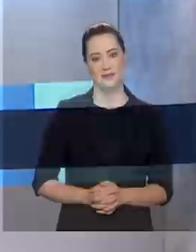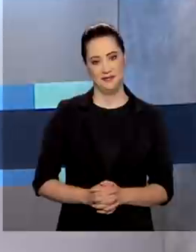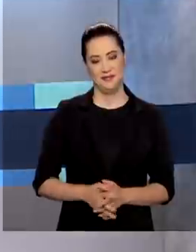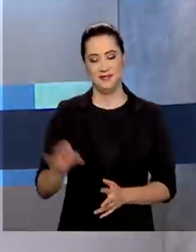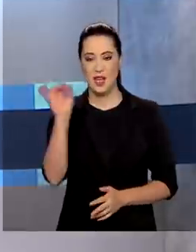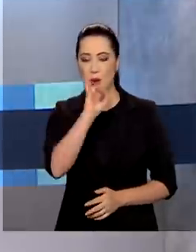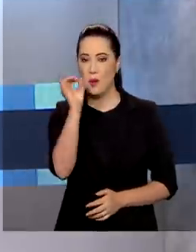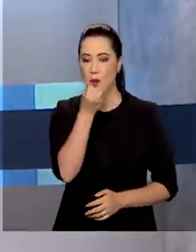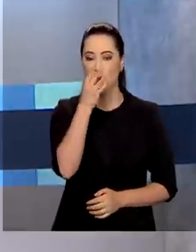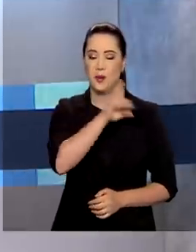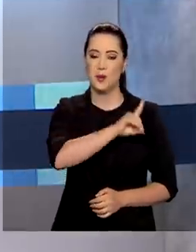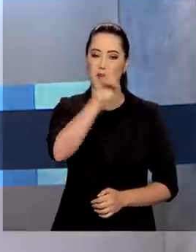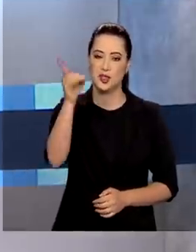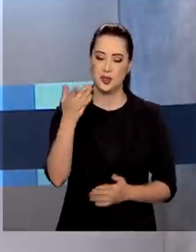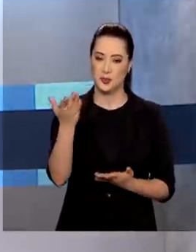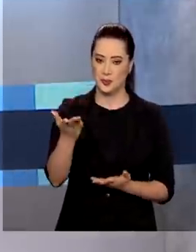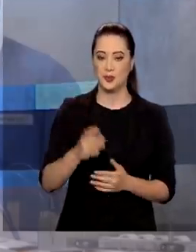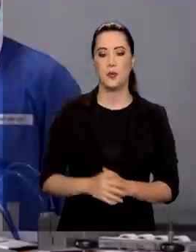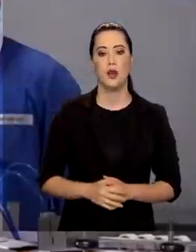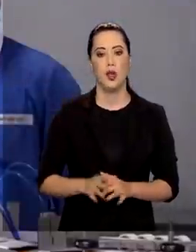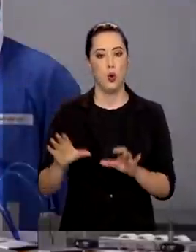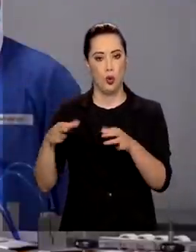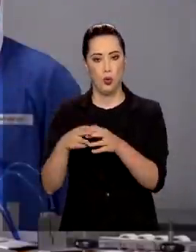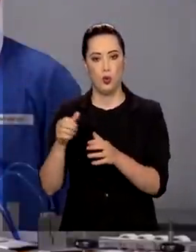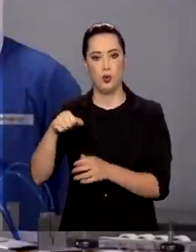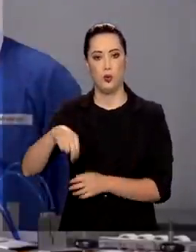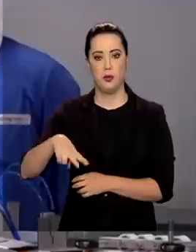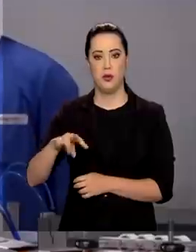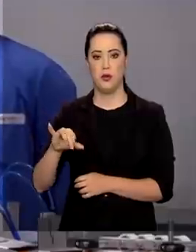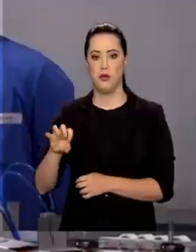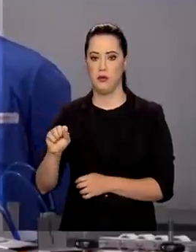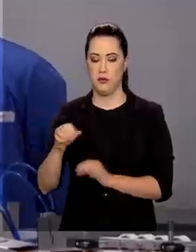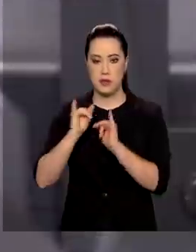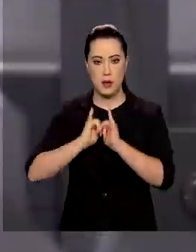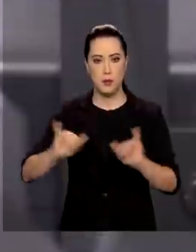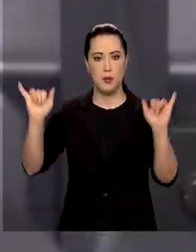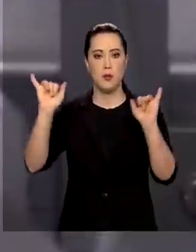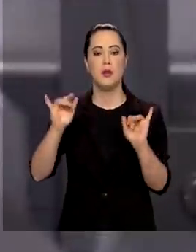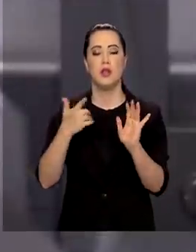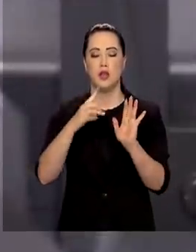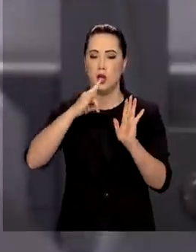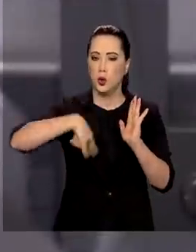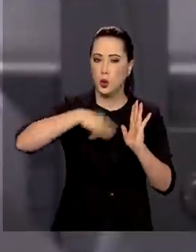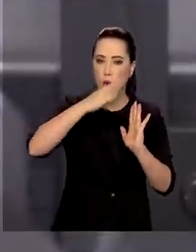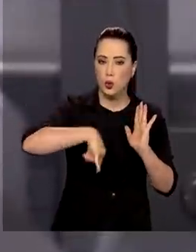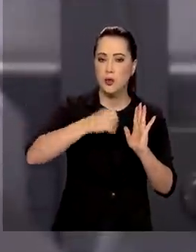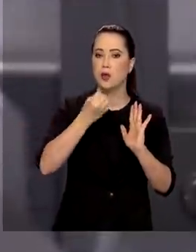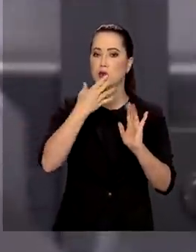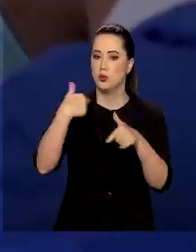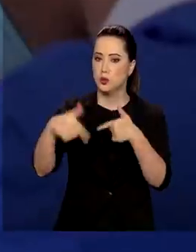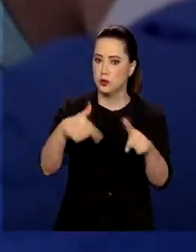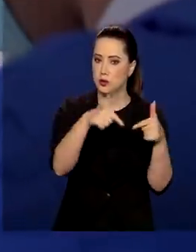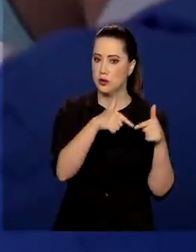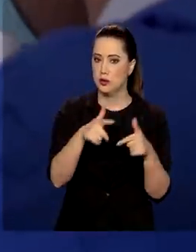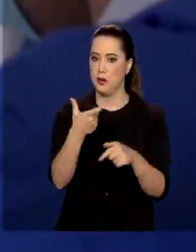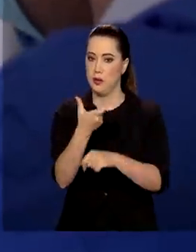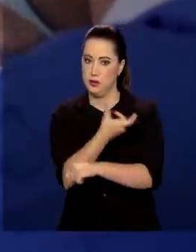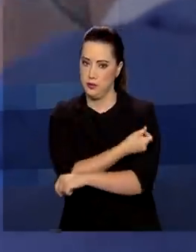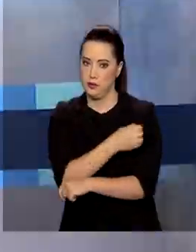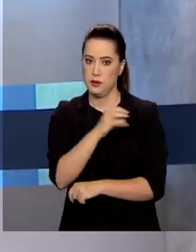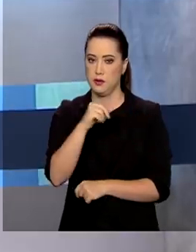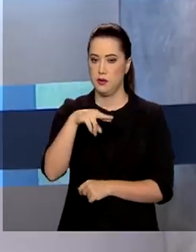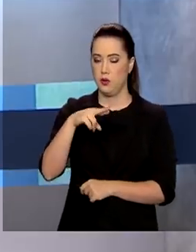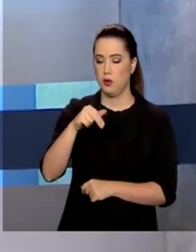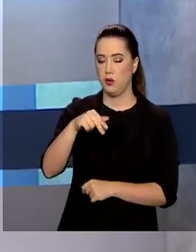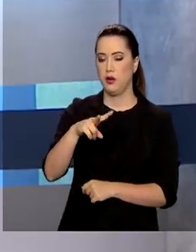Olá, bom dia! Anvisa publica certificação de boas práticas de fabricação da vacina Coronavac.